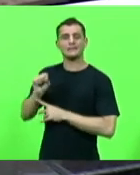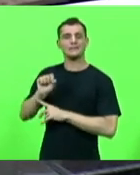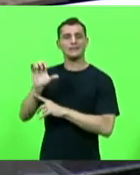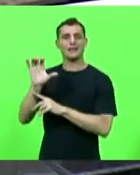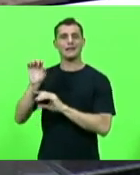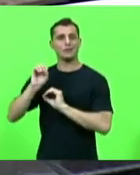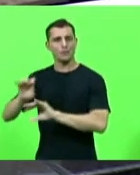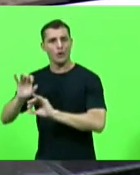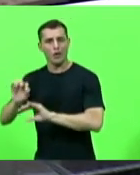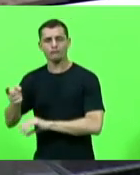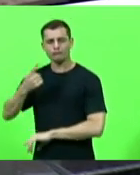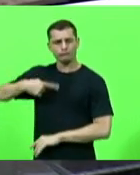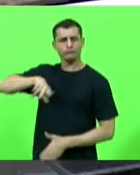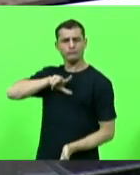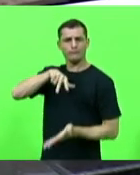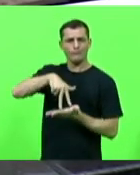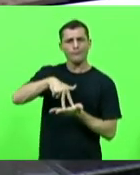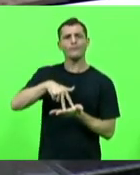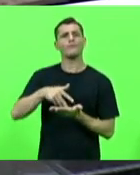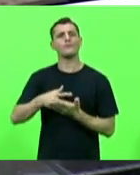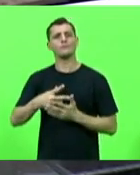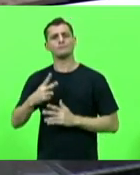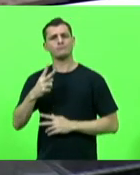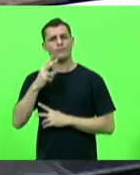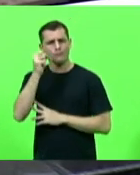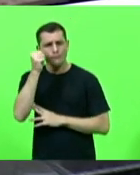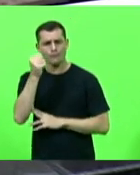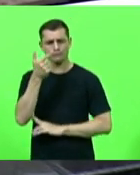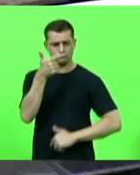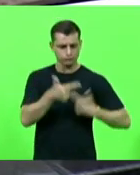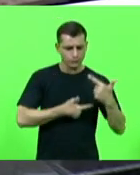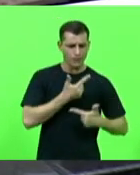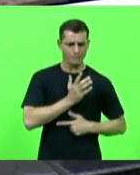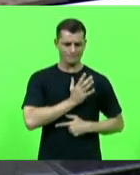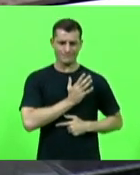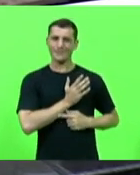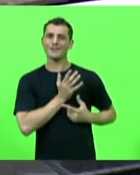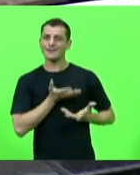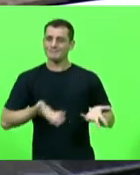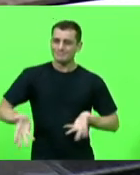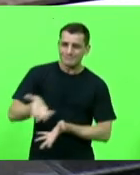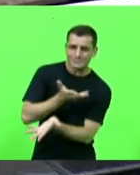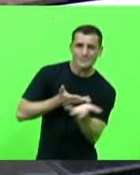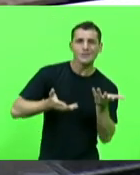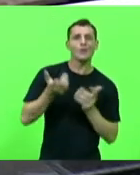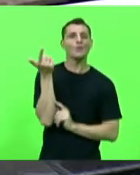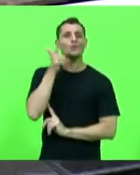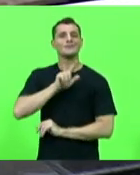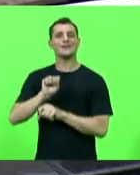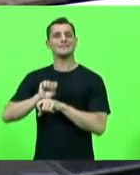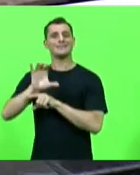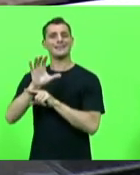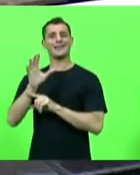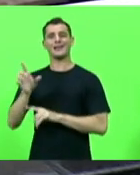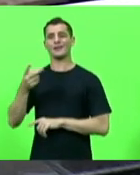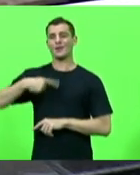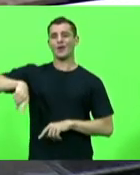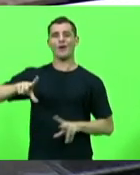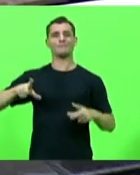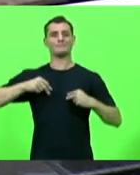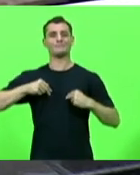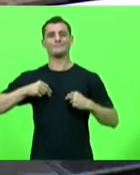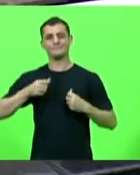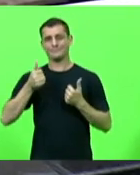firme e forte trabalhando sempre com coração com alegria para a gente construir a Santa Catarina que merecemos muito obrigado senhor presidente